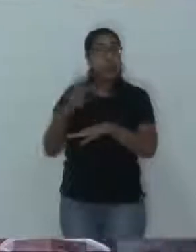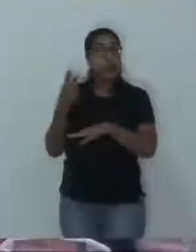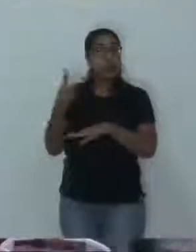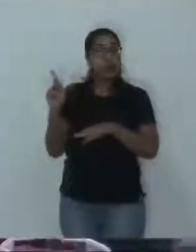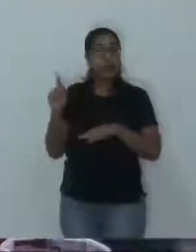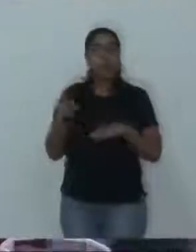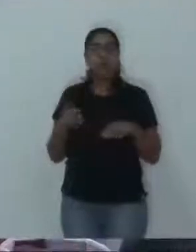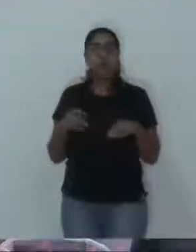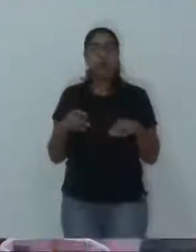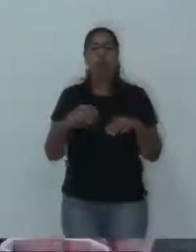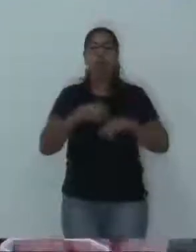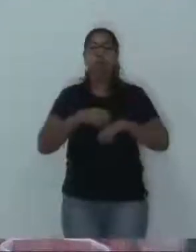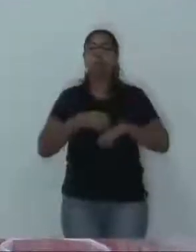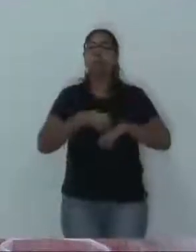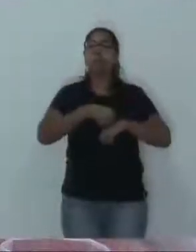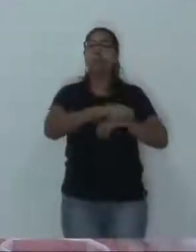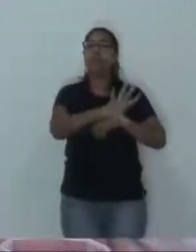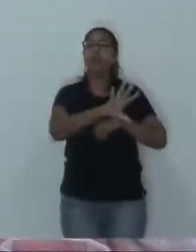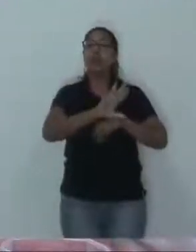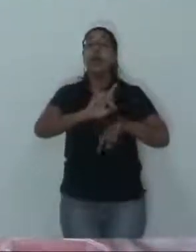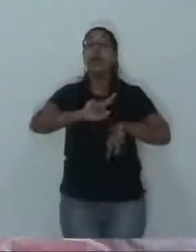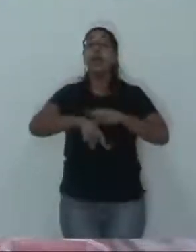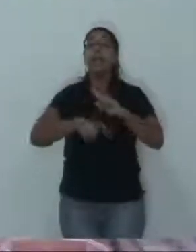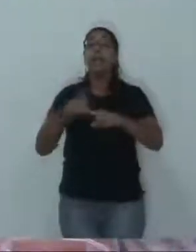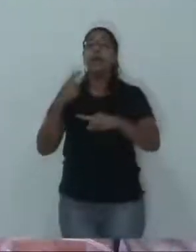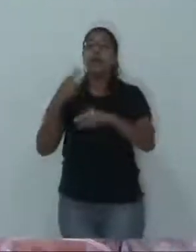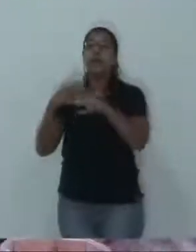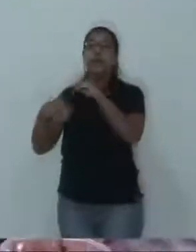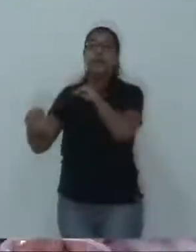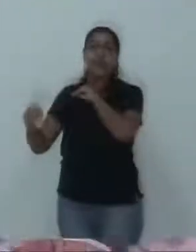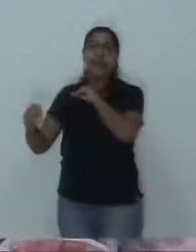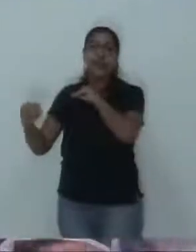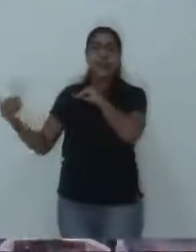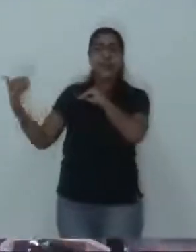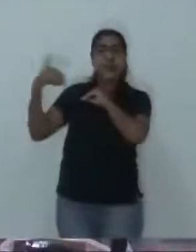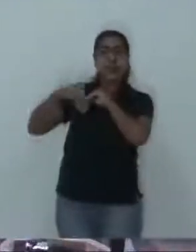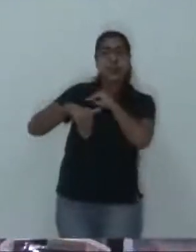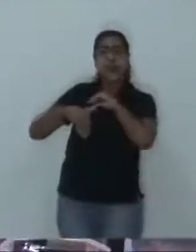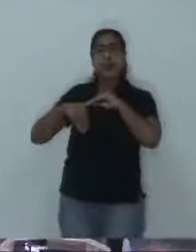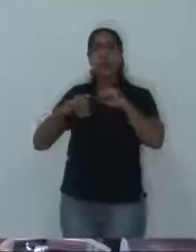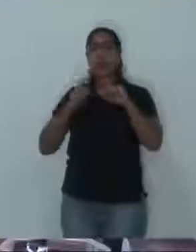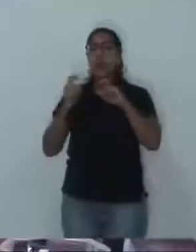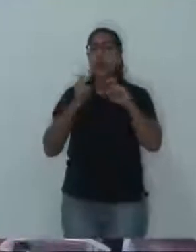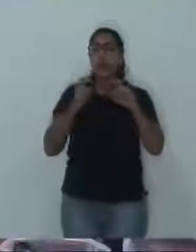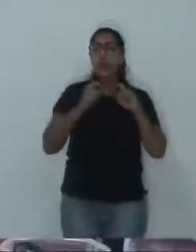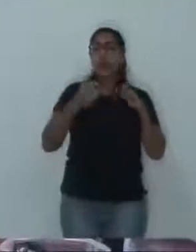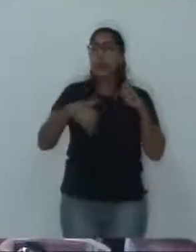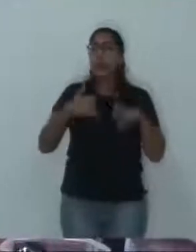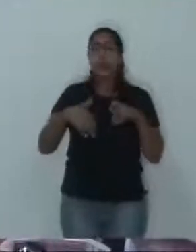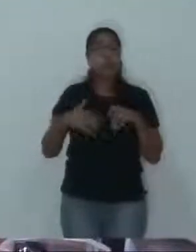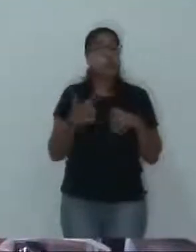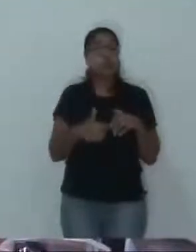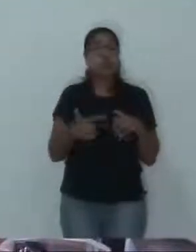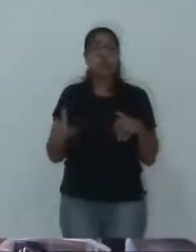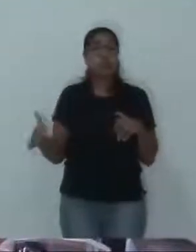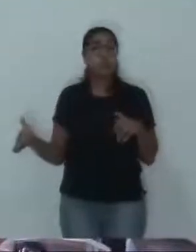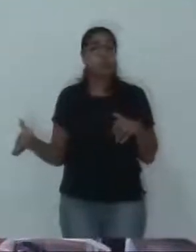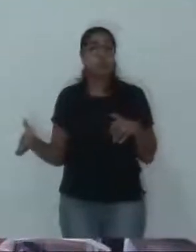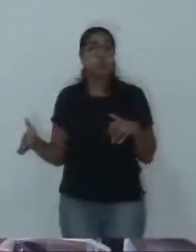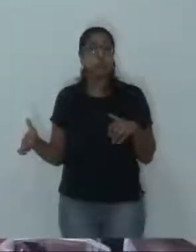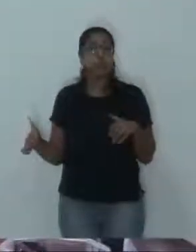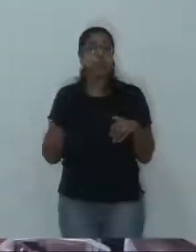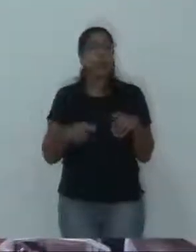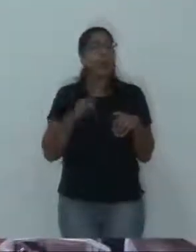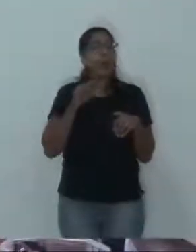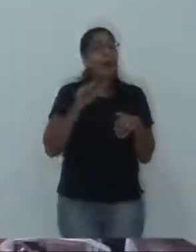joga e vai embora, não vem para o debate. E vem para debate para falar um pouquinho do que nós estamos pensando, porque ele jogou várias